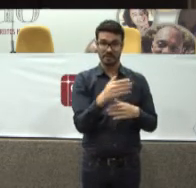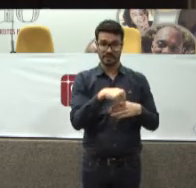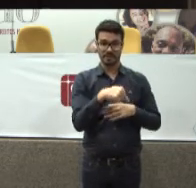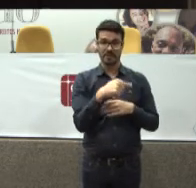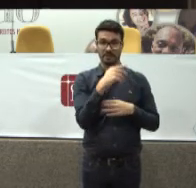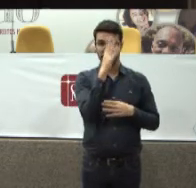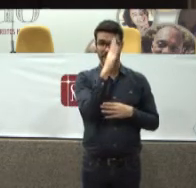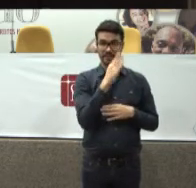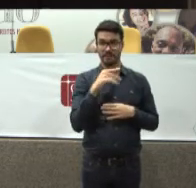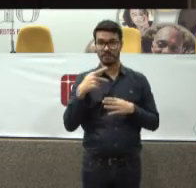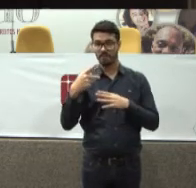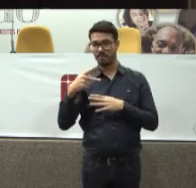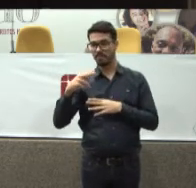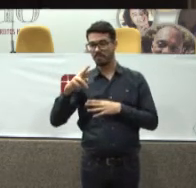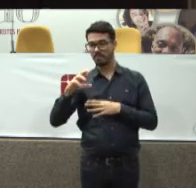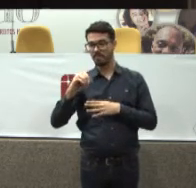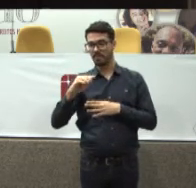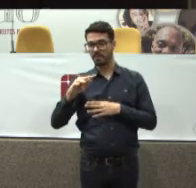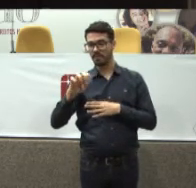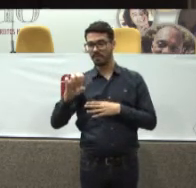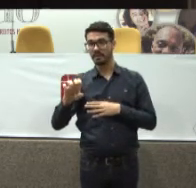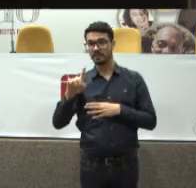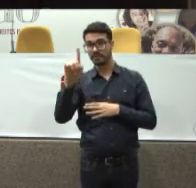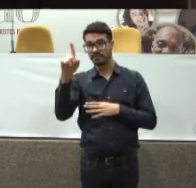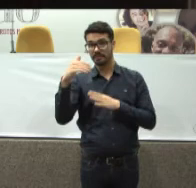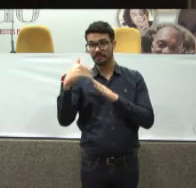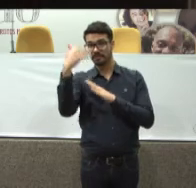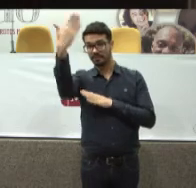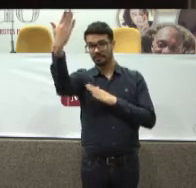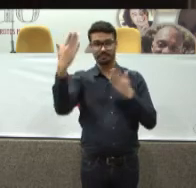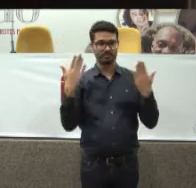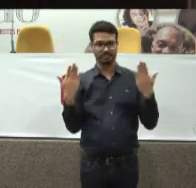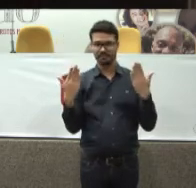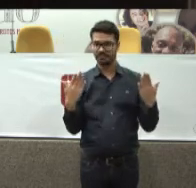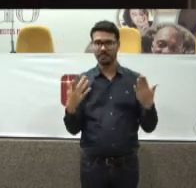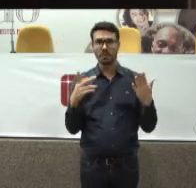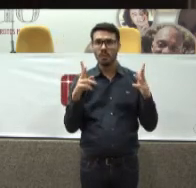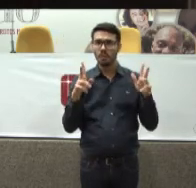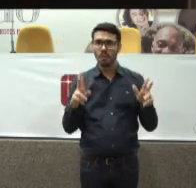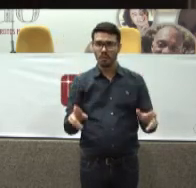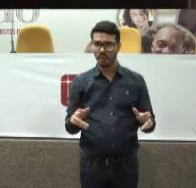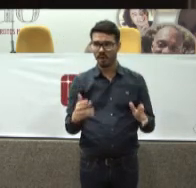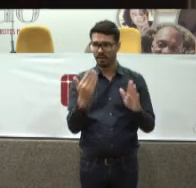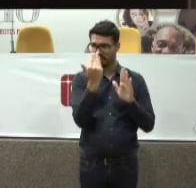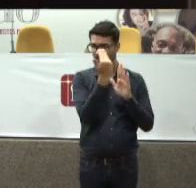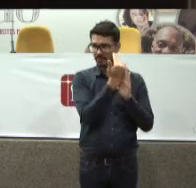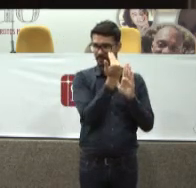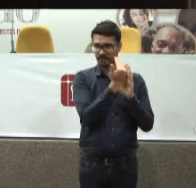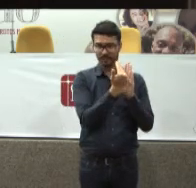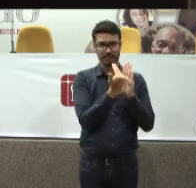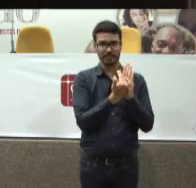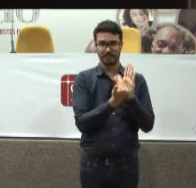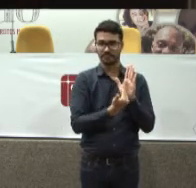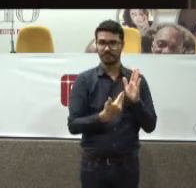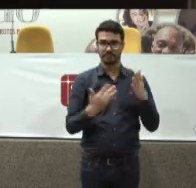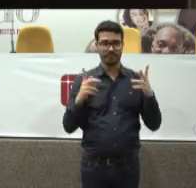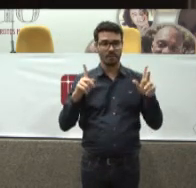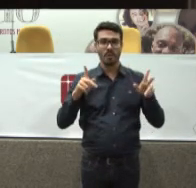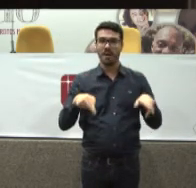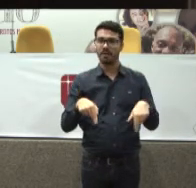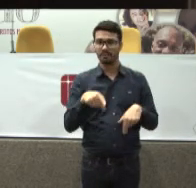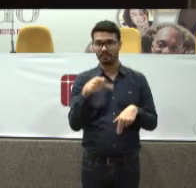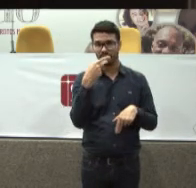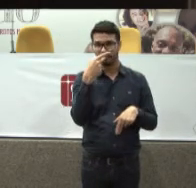internacionais Pode passar E vejam aí Que não é propriamente Como o prescritor diz Tá Então eu